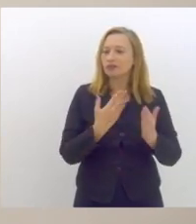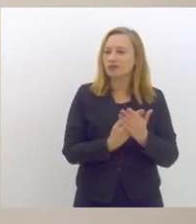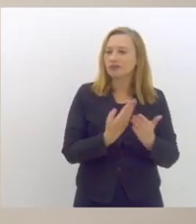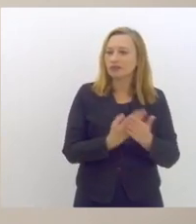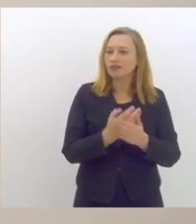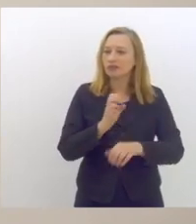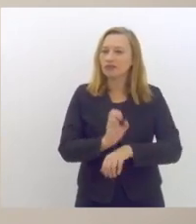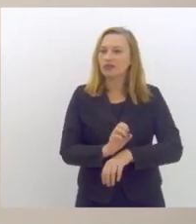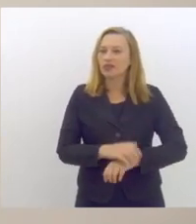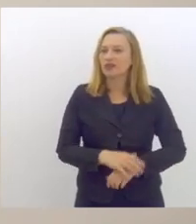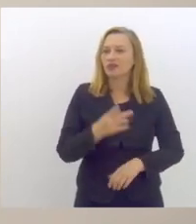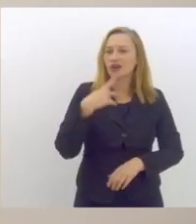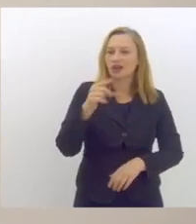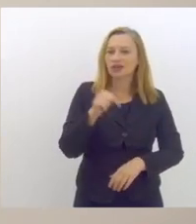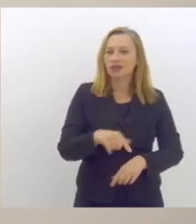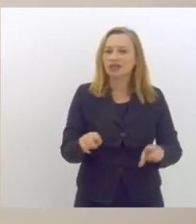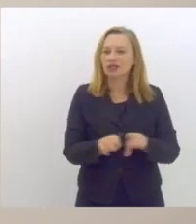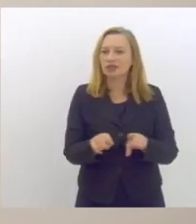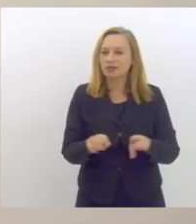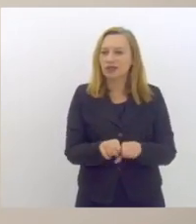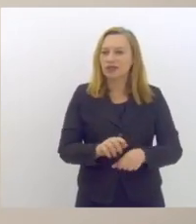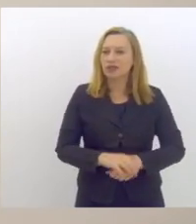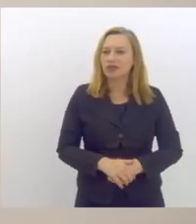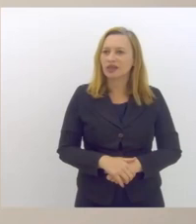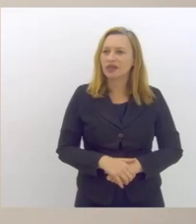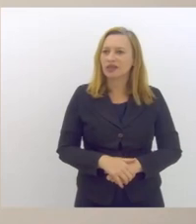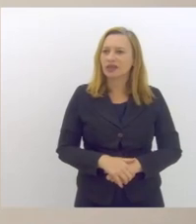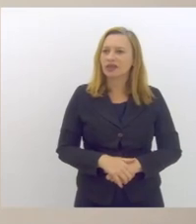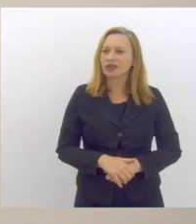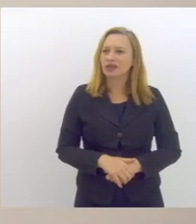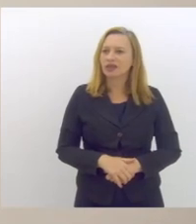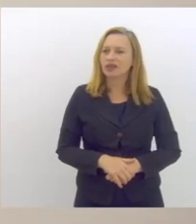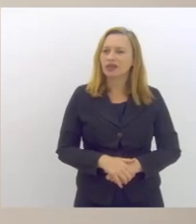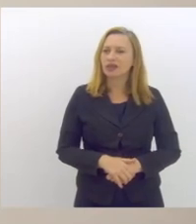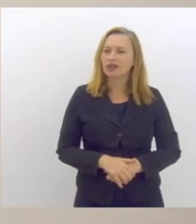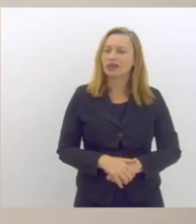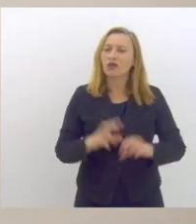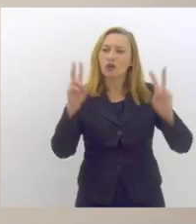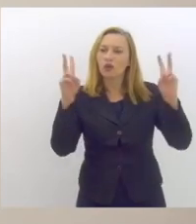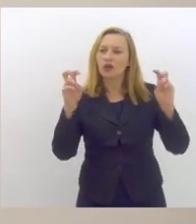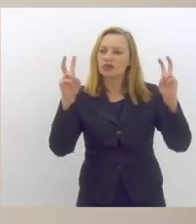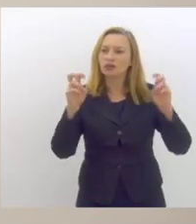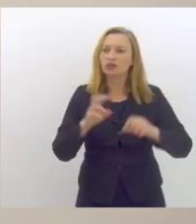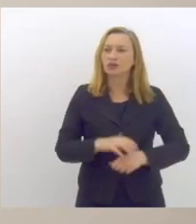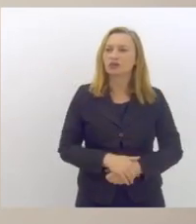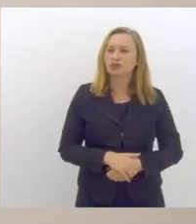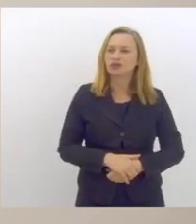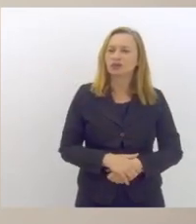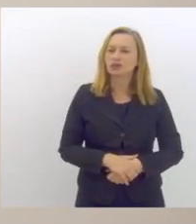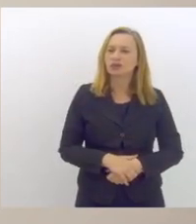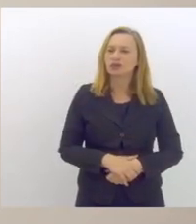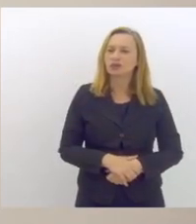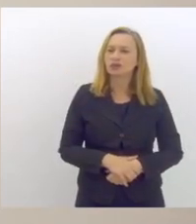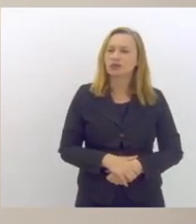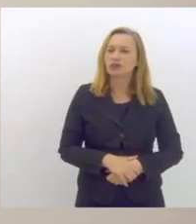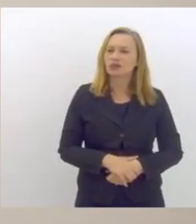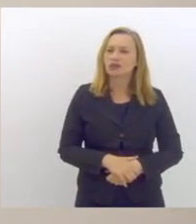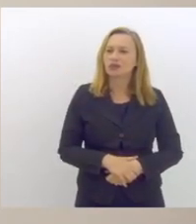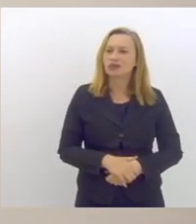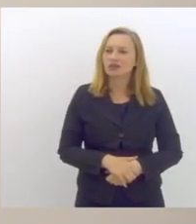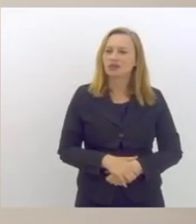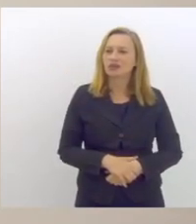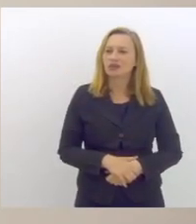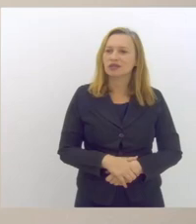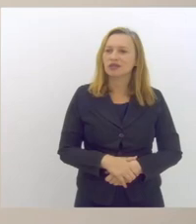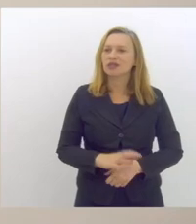coisa que foi falada aqui é sobre é a questão de muitas vezes